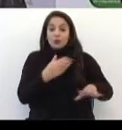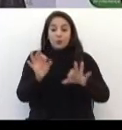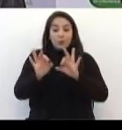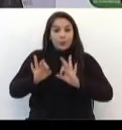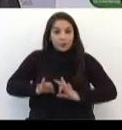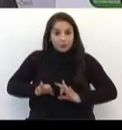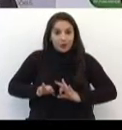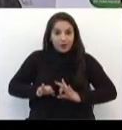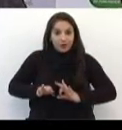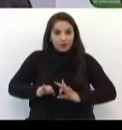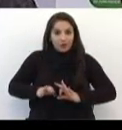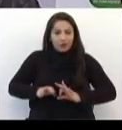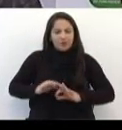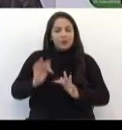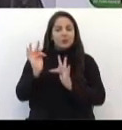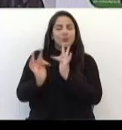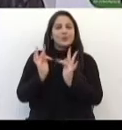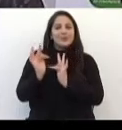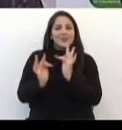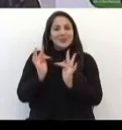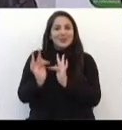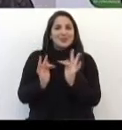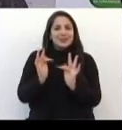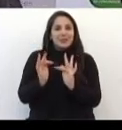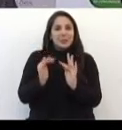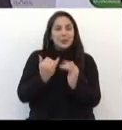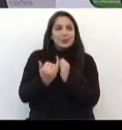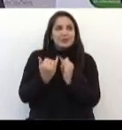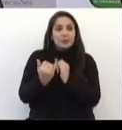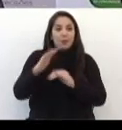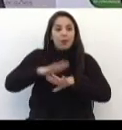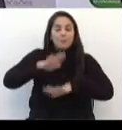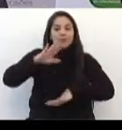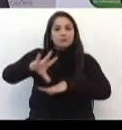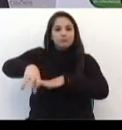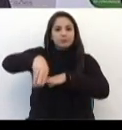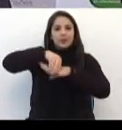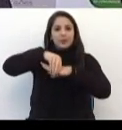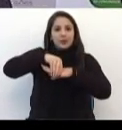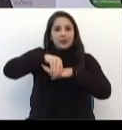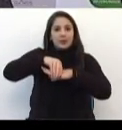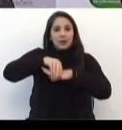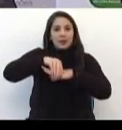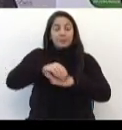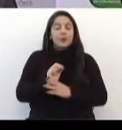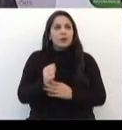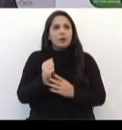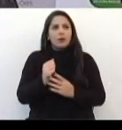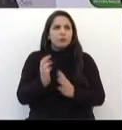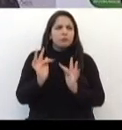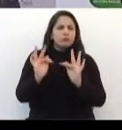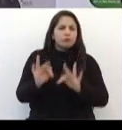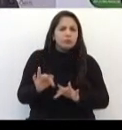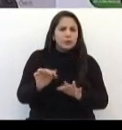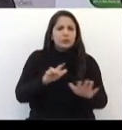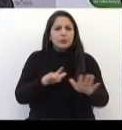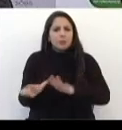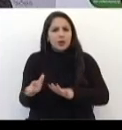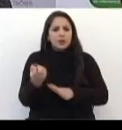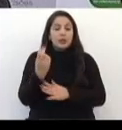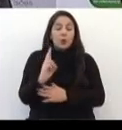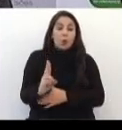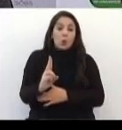funcionaria preferencialmente extra Em horário inverso Ou finais de semana na escola Ele não cria